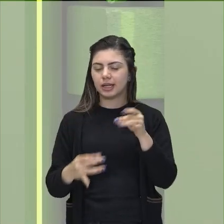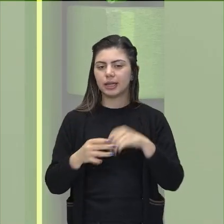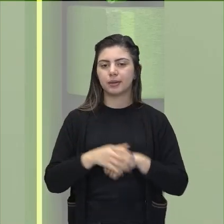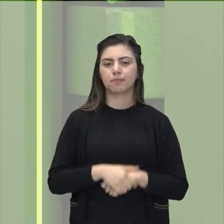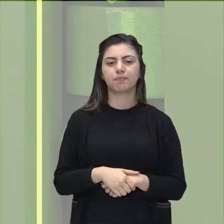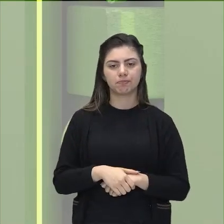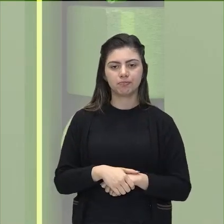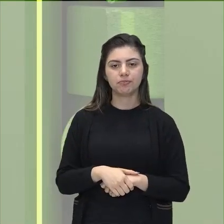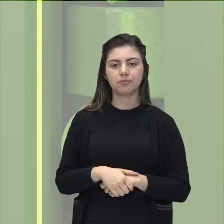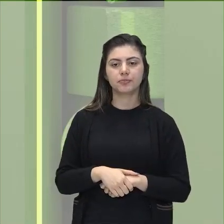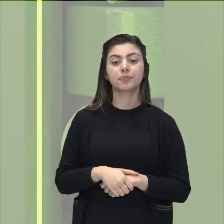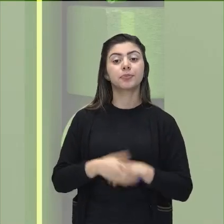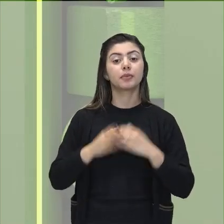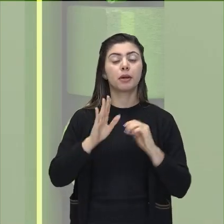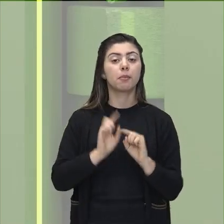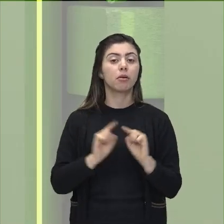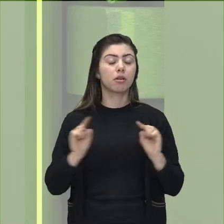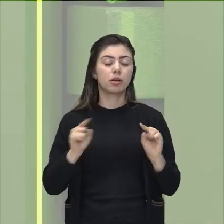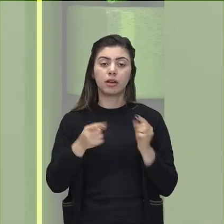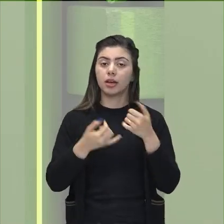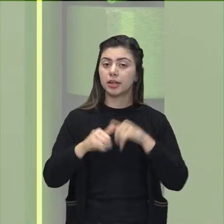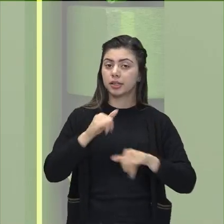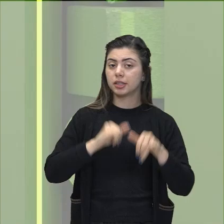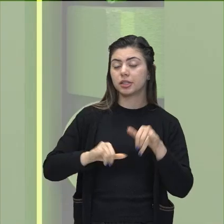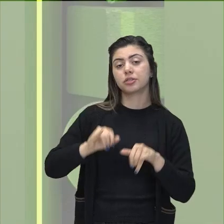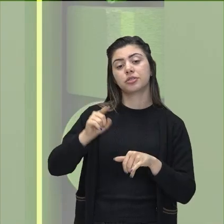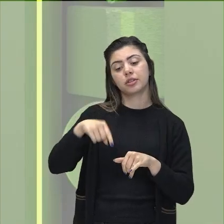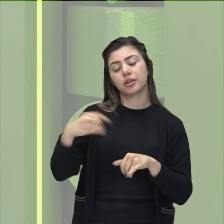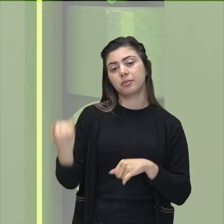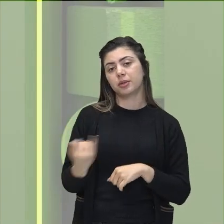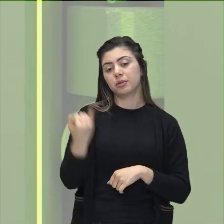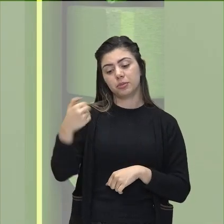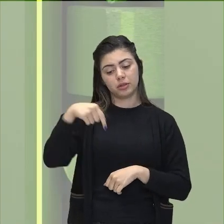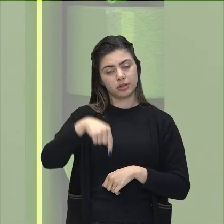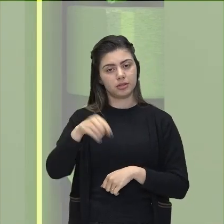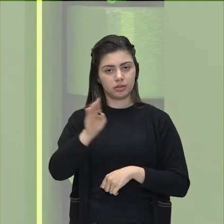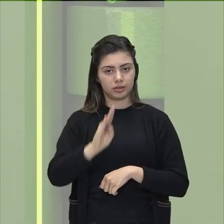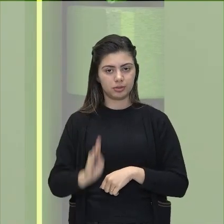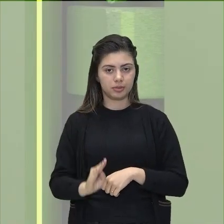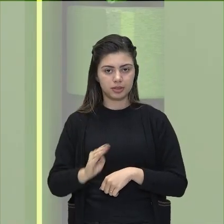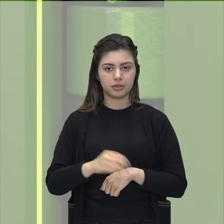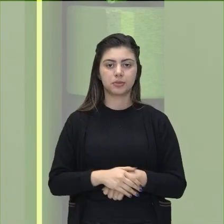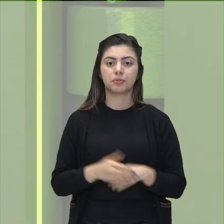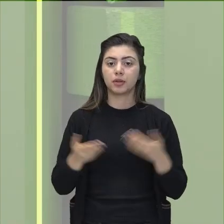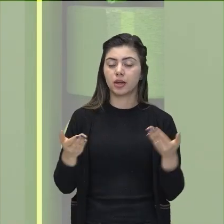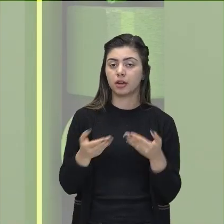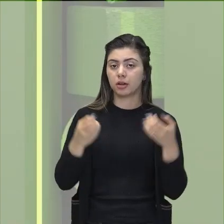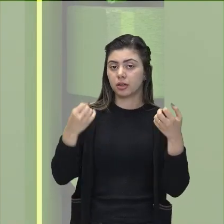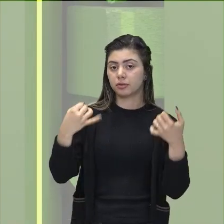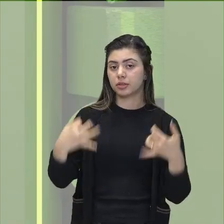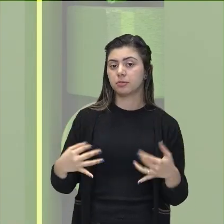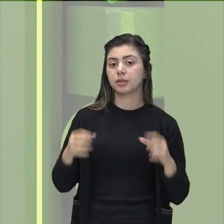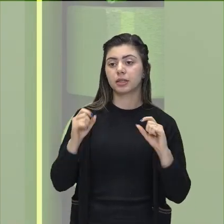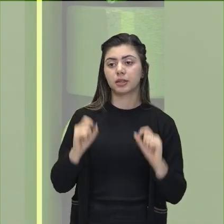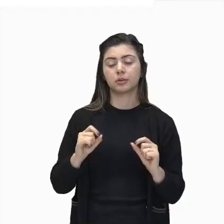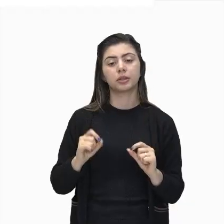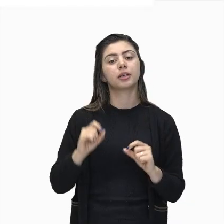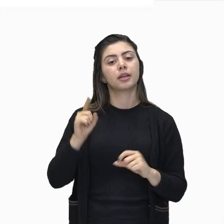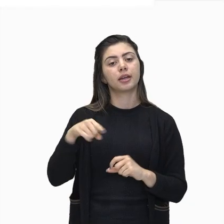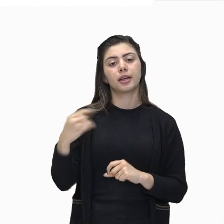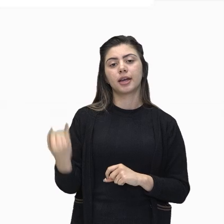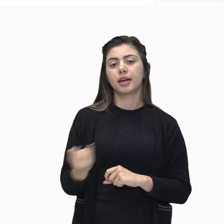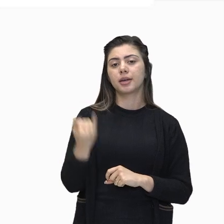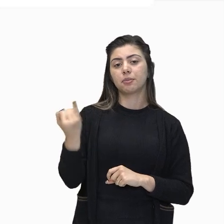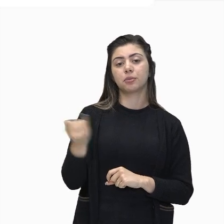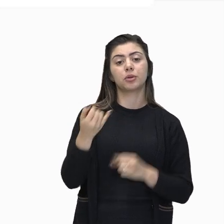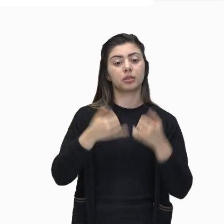Mas essa energia elétrica tem uma importância para a gente no Brasil, tá, pessoal? Então eu quero comentar com você agora sobre a importância